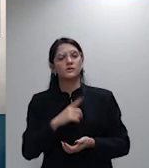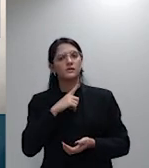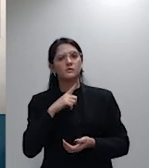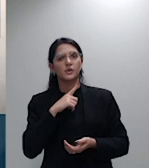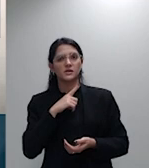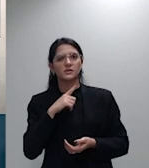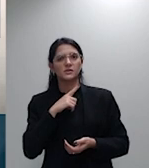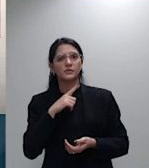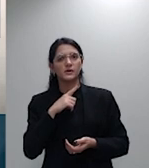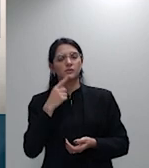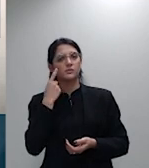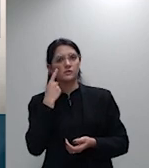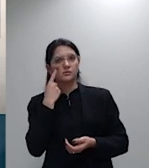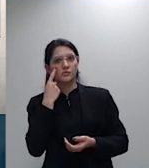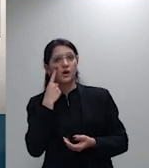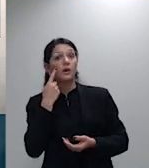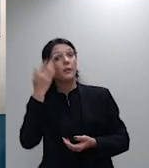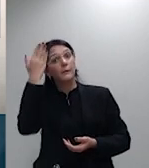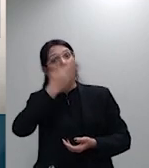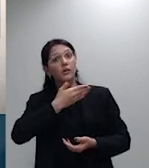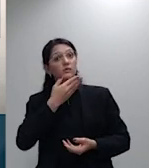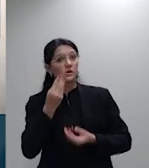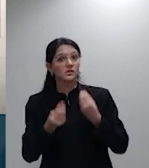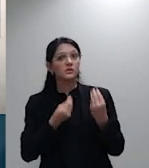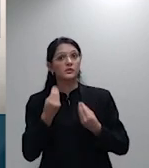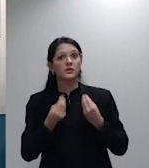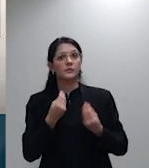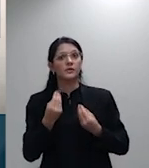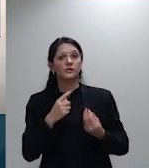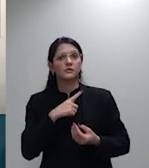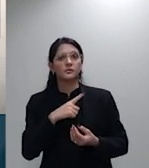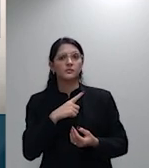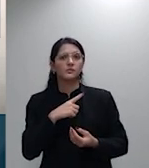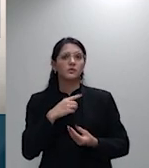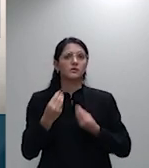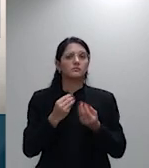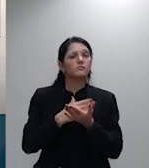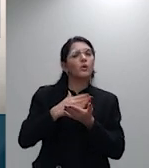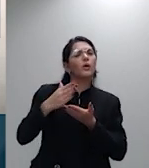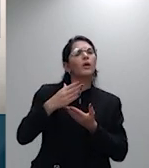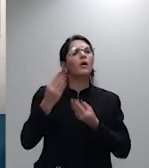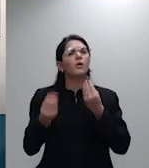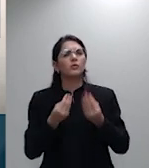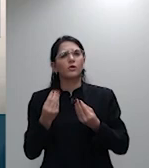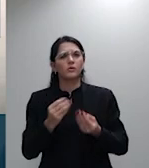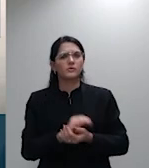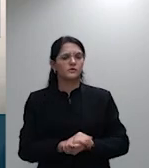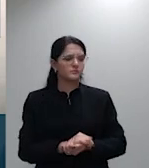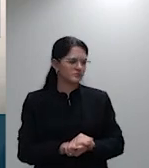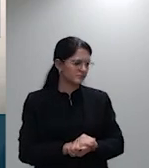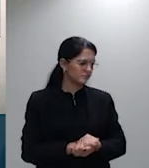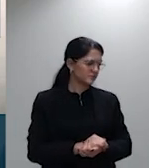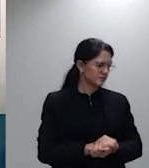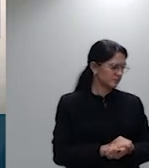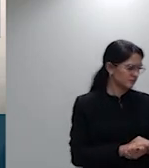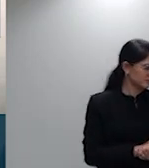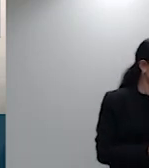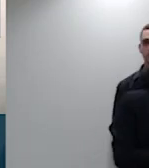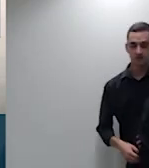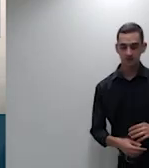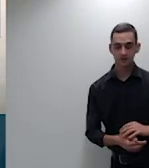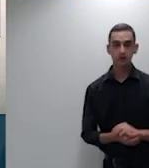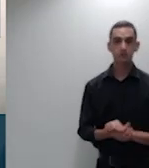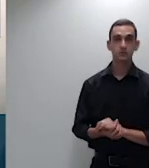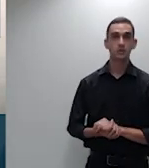autenticidade lá de cima, mas o termo legal é autenticidade, então eu estou sugerindo aqui, caberá a esta o ônus de provar a sua autenticidade, apesar de estar repetido,